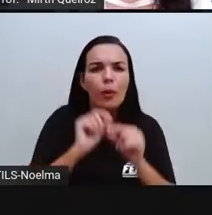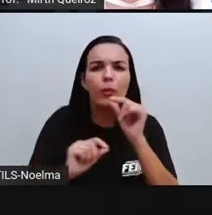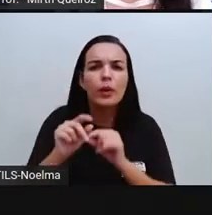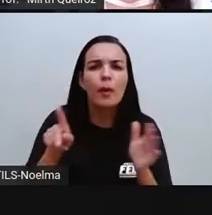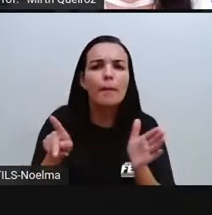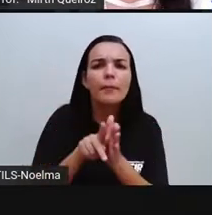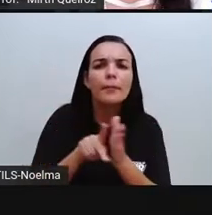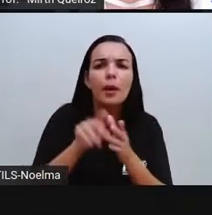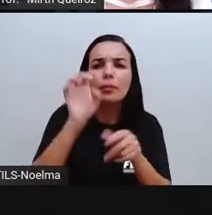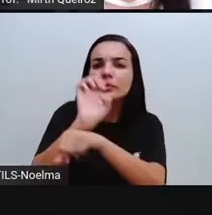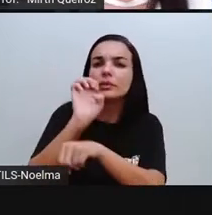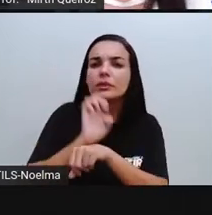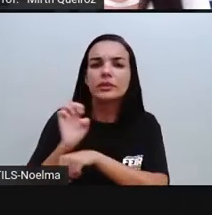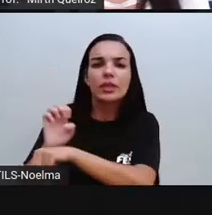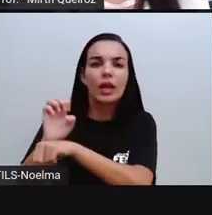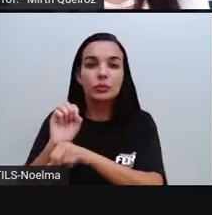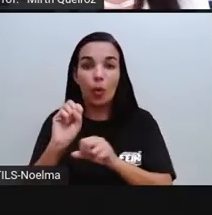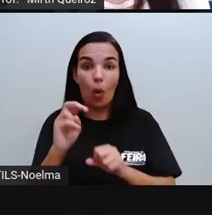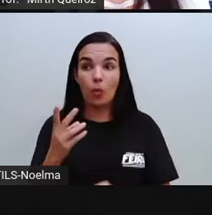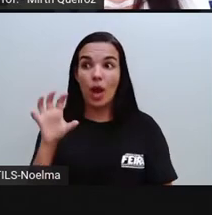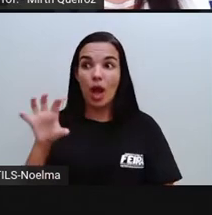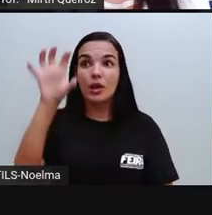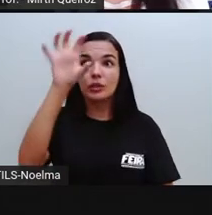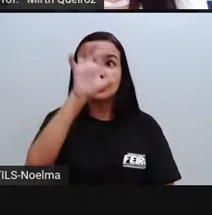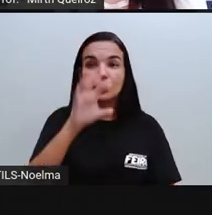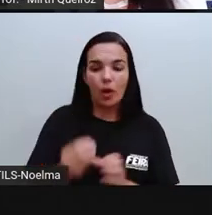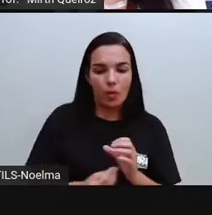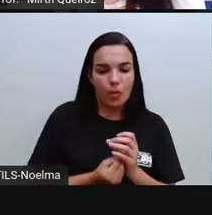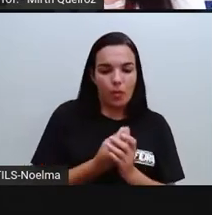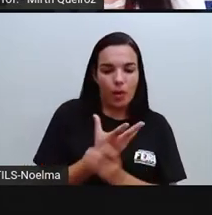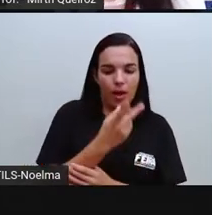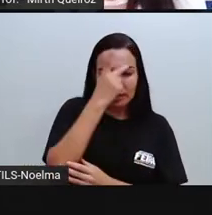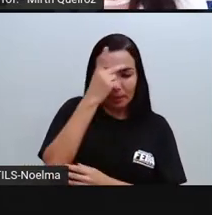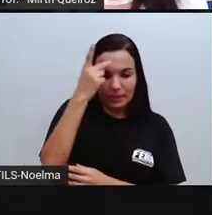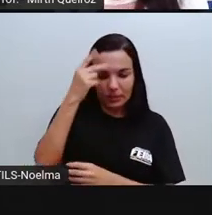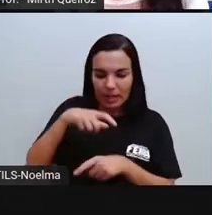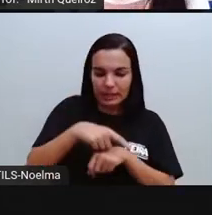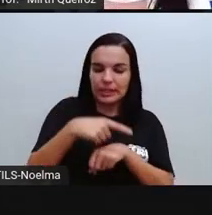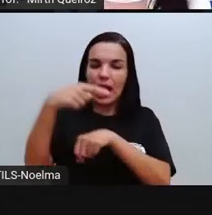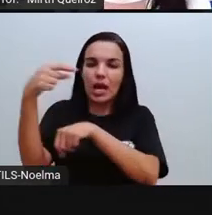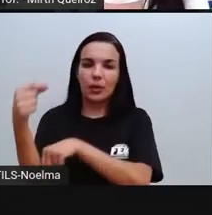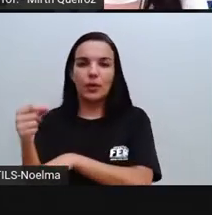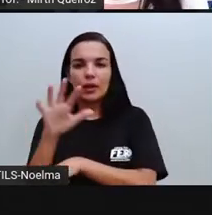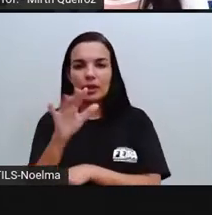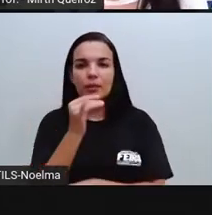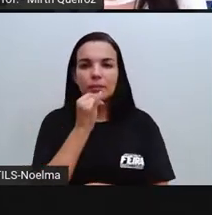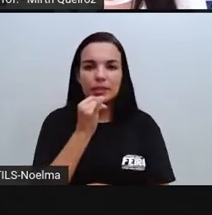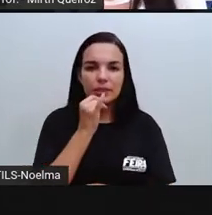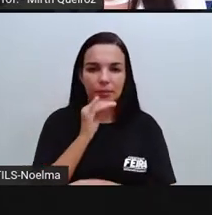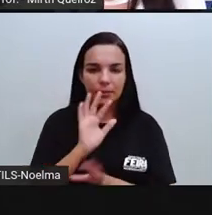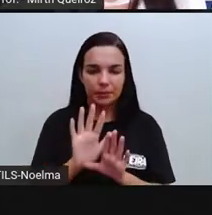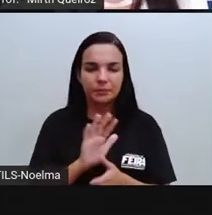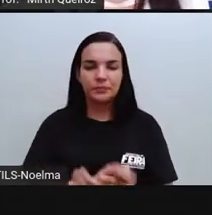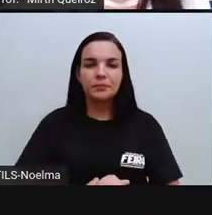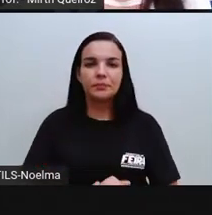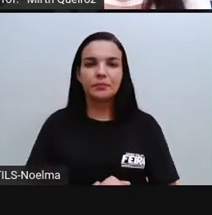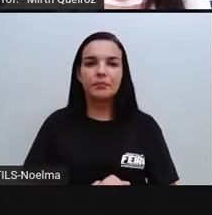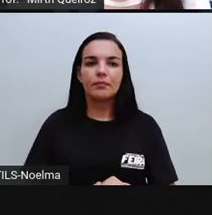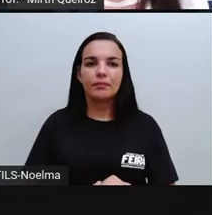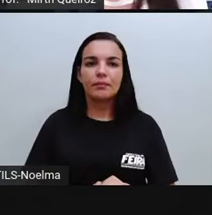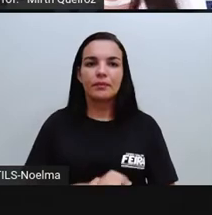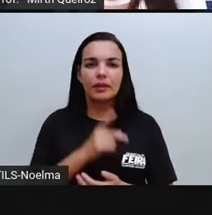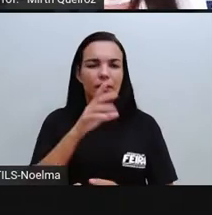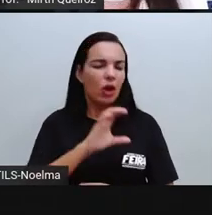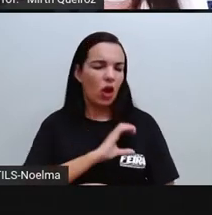dos próprios estados ou regiões de origem do migrante. É tanto que, se a gente for analisar até mesmo entre seus